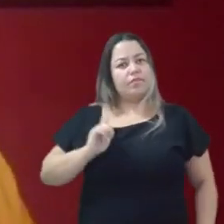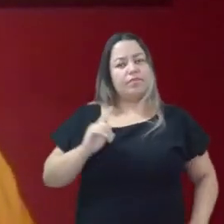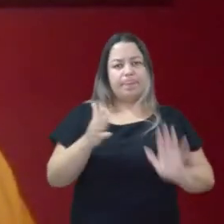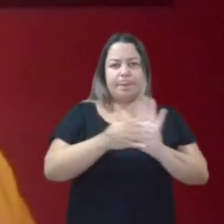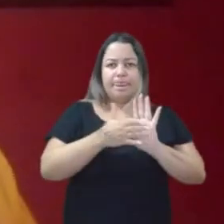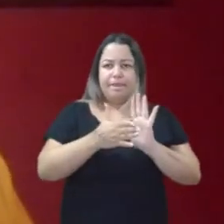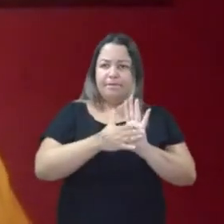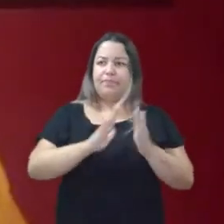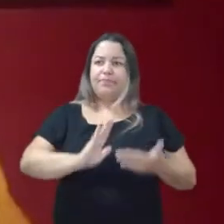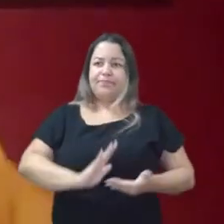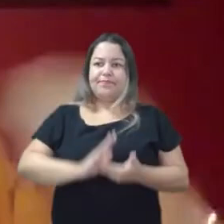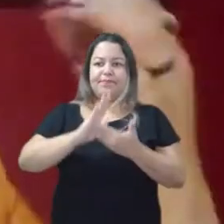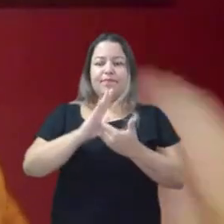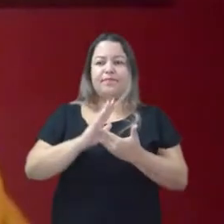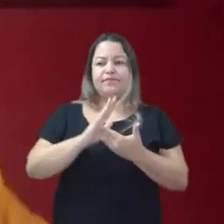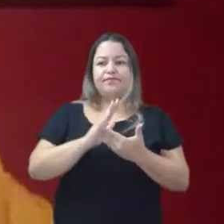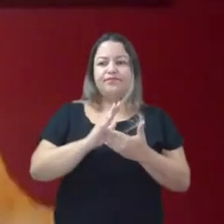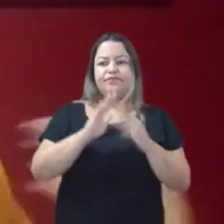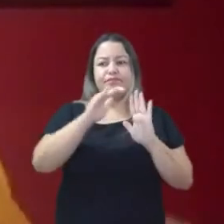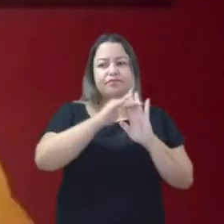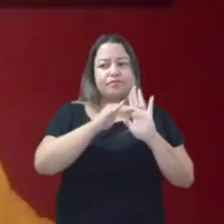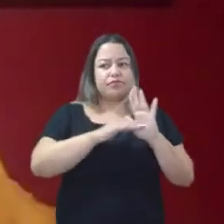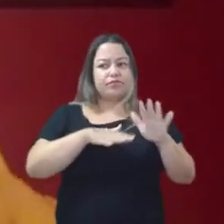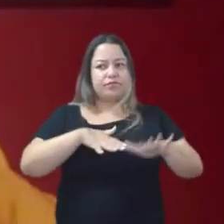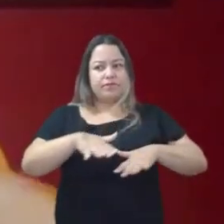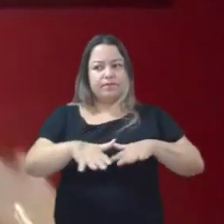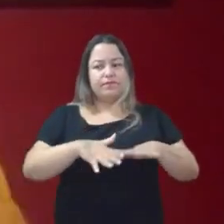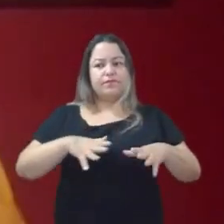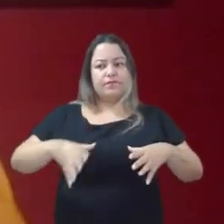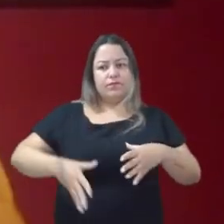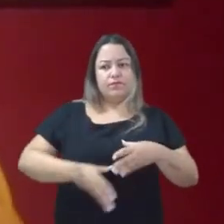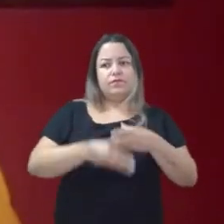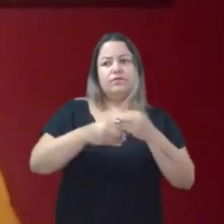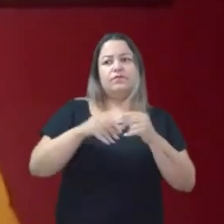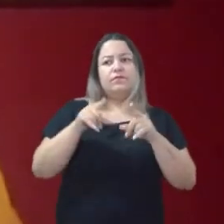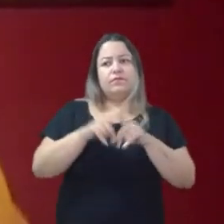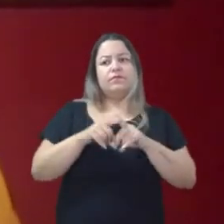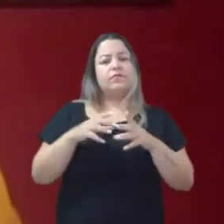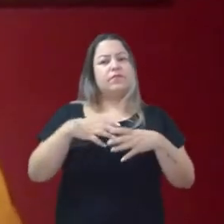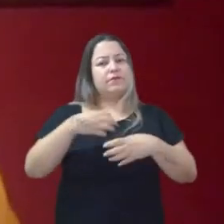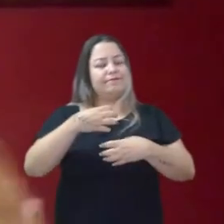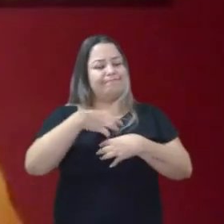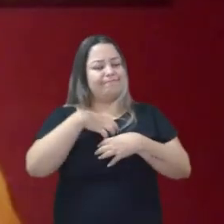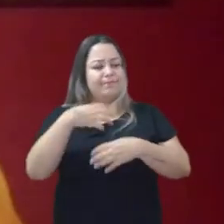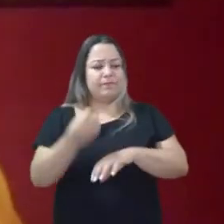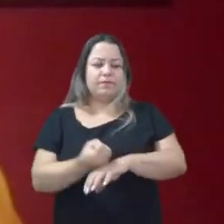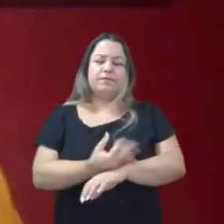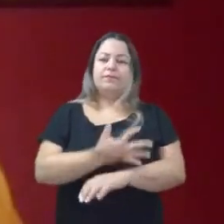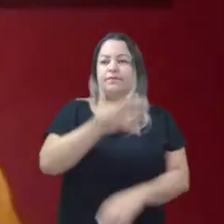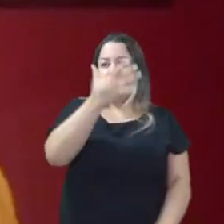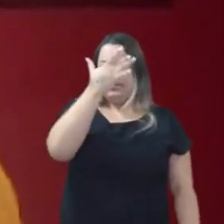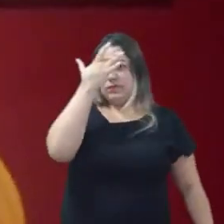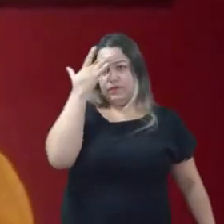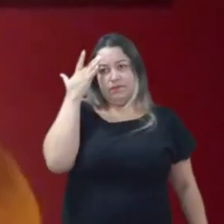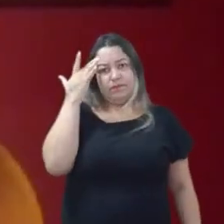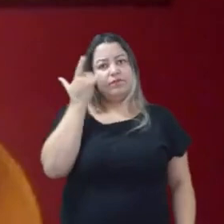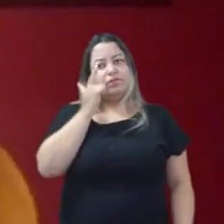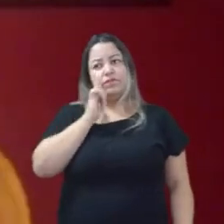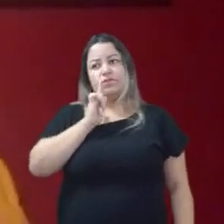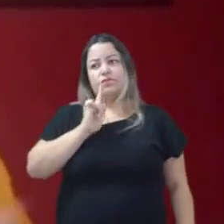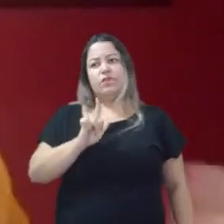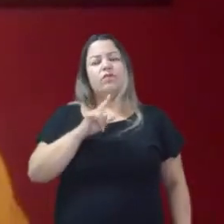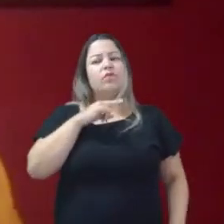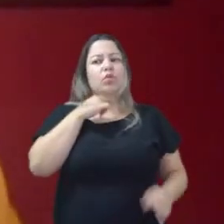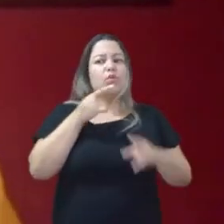Câmara. Chega uma pauta que mobiliza, que agrega, que traz sentimento, que as pessoas se identificam e a gente fica com